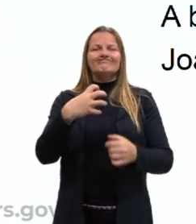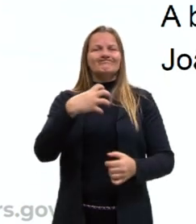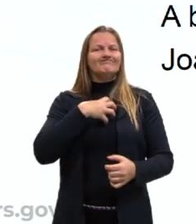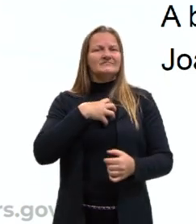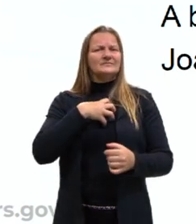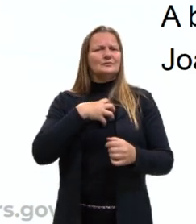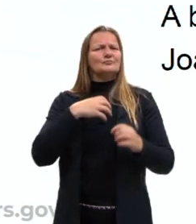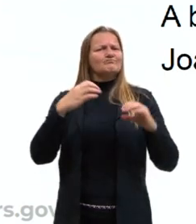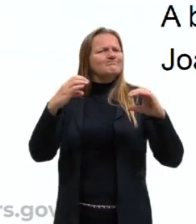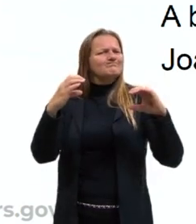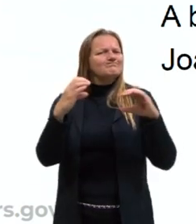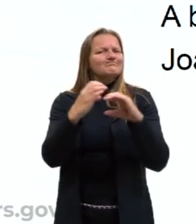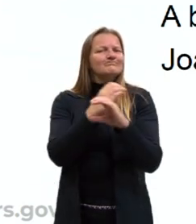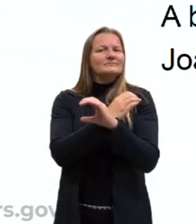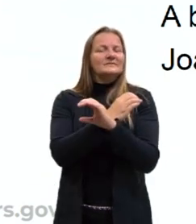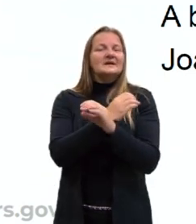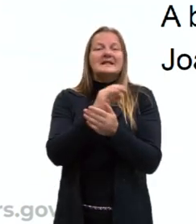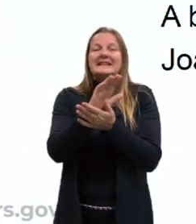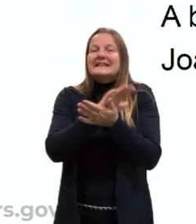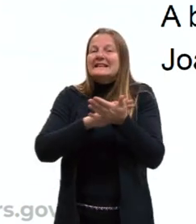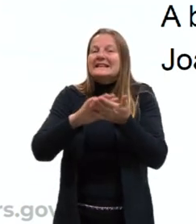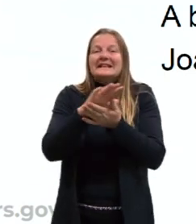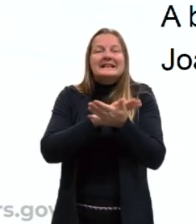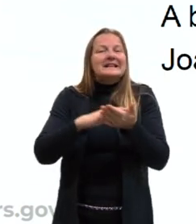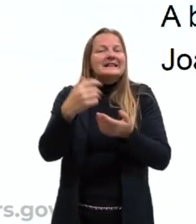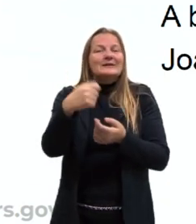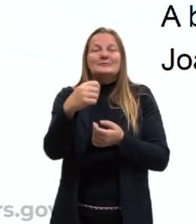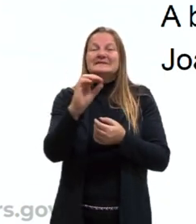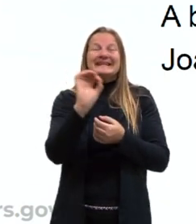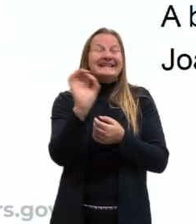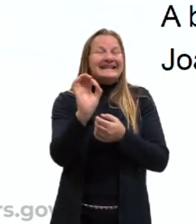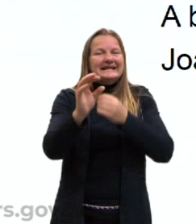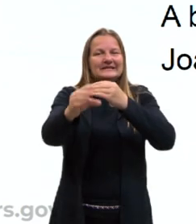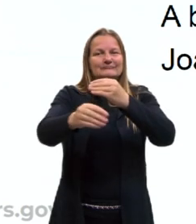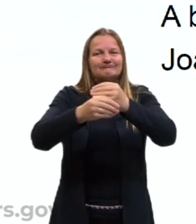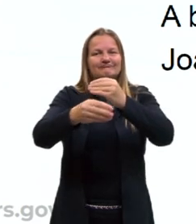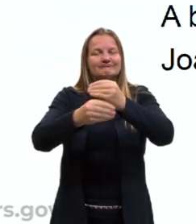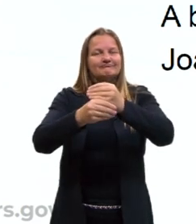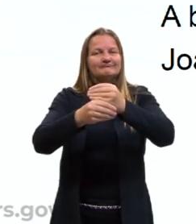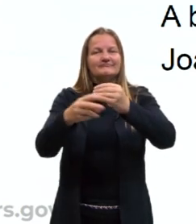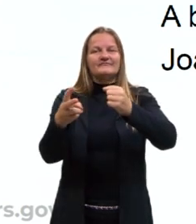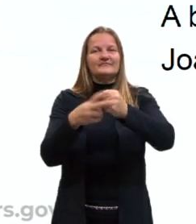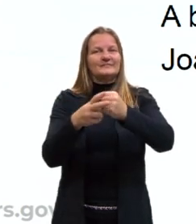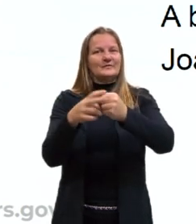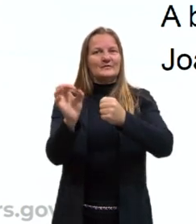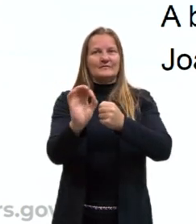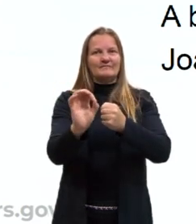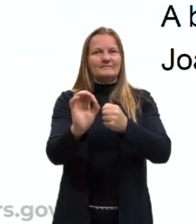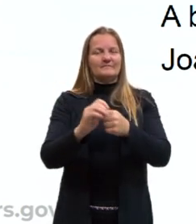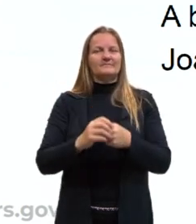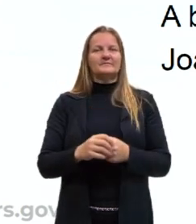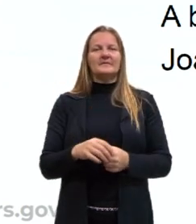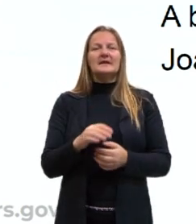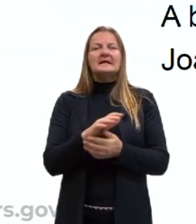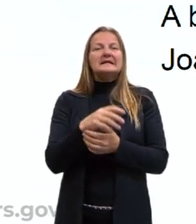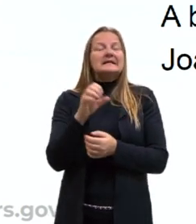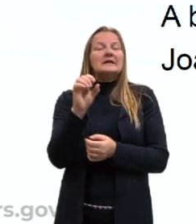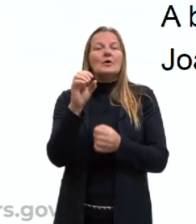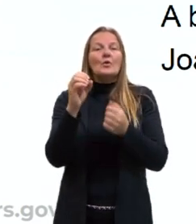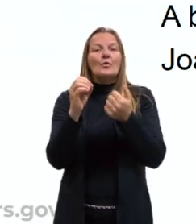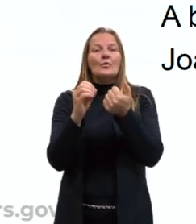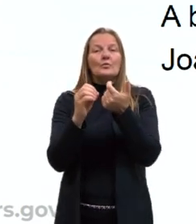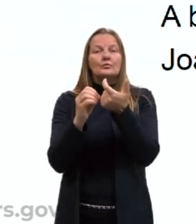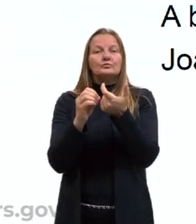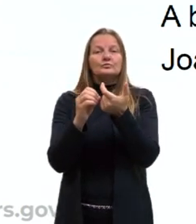completo, não necessitam de nenhum complemento verbal. Ou seja, eles não têm nenhum objeto,